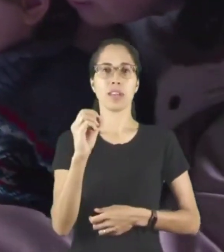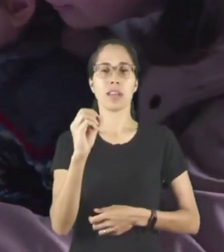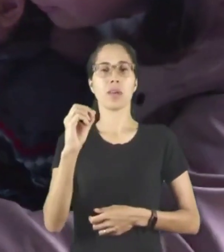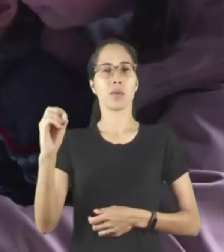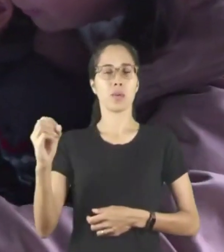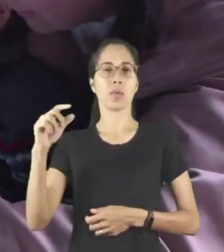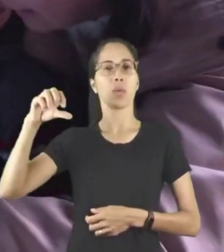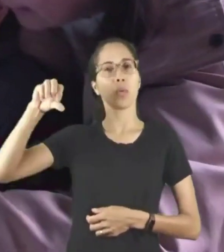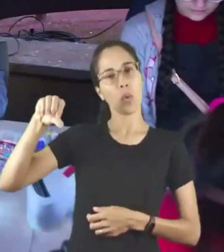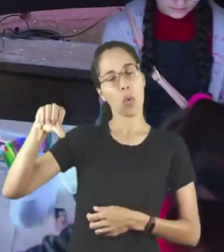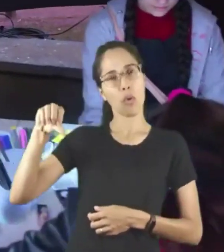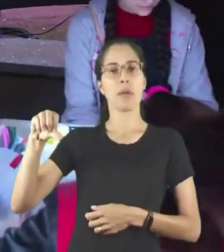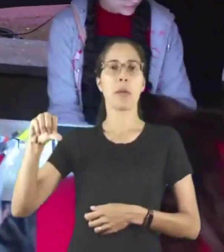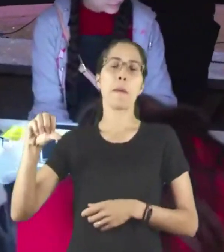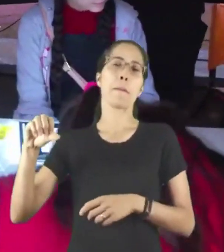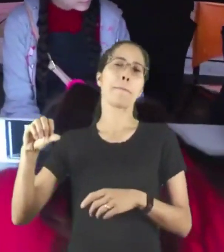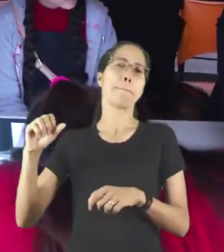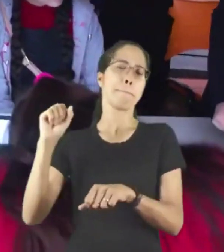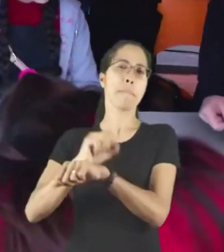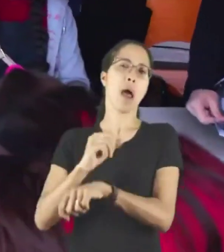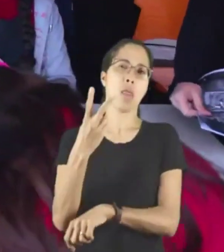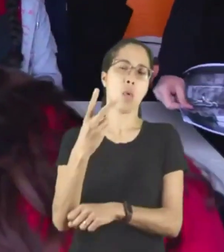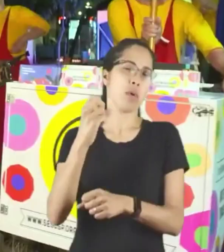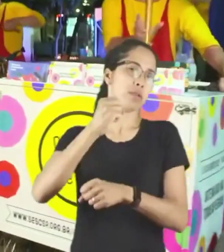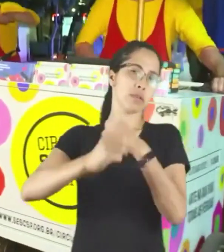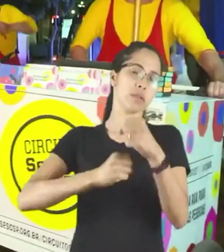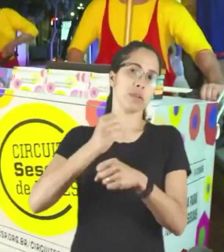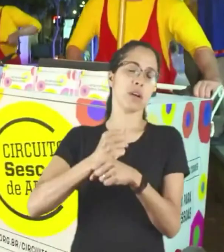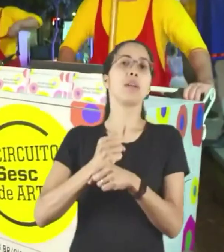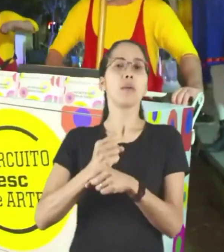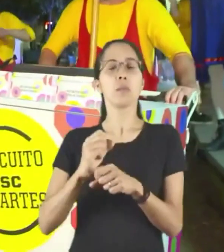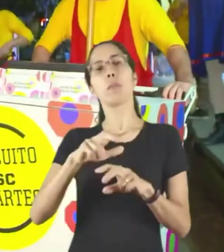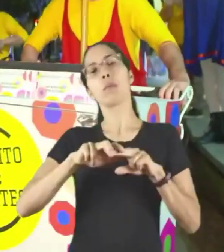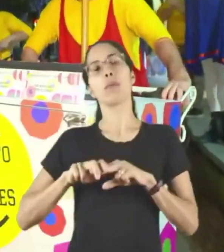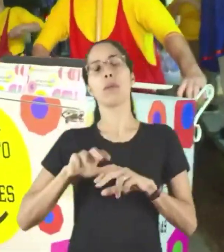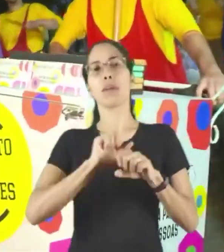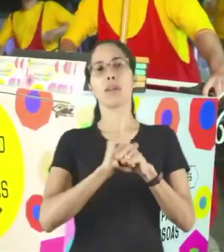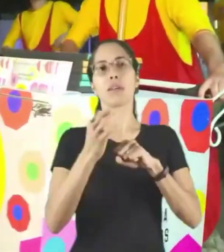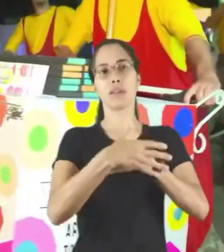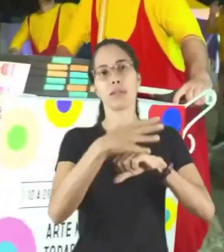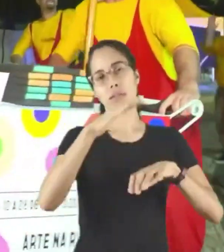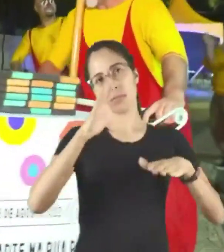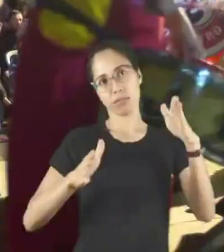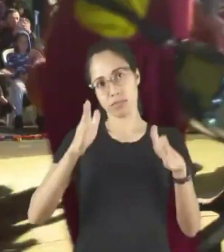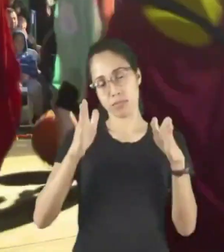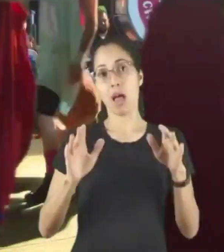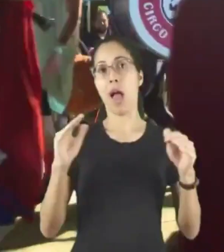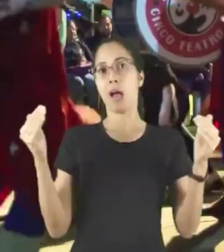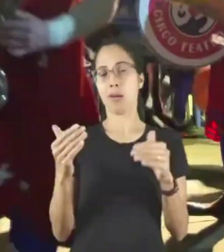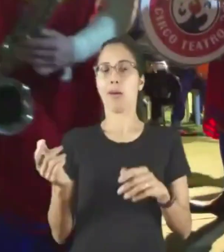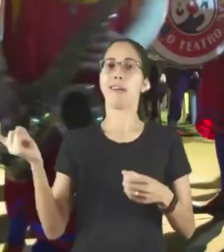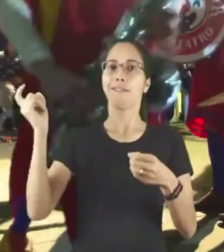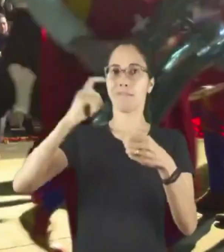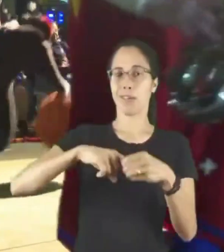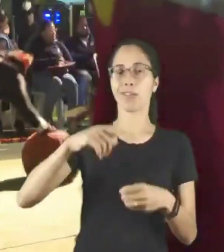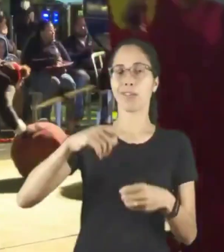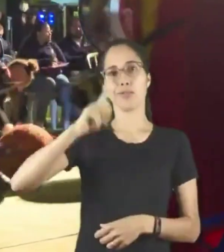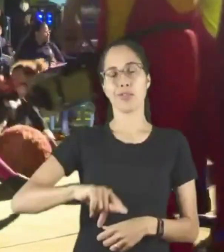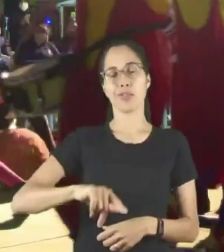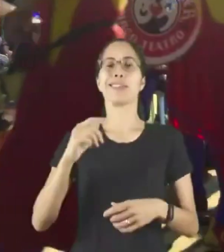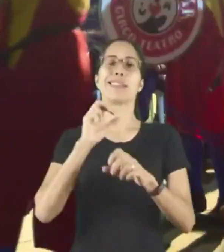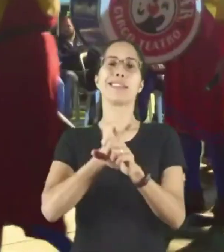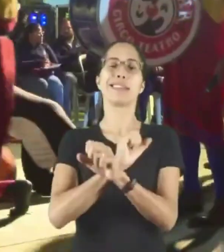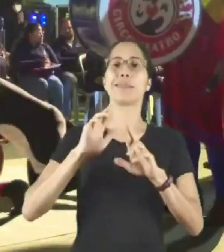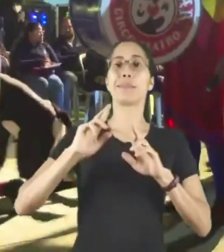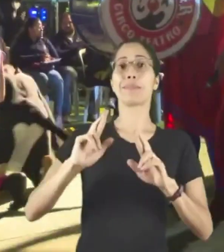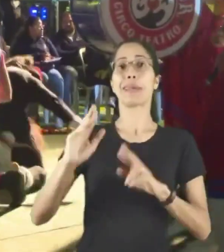dois anos por causa da pandemia, mas agora estamos retornando. E espero que o Sesc venha todos os anos com esse circuito para